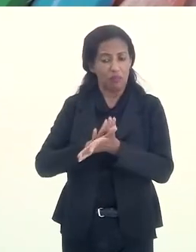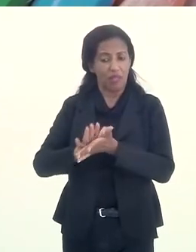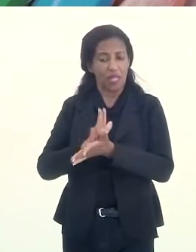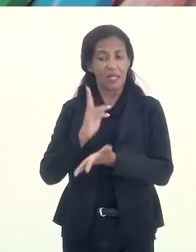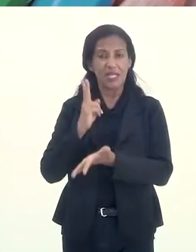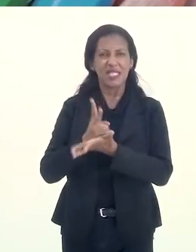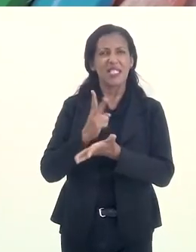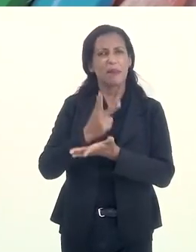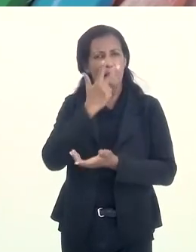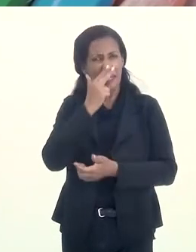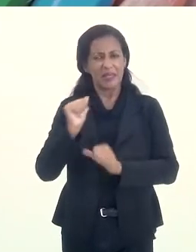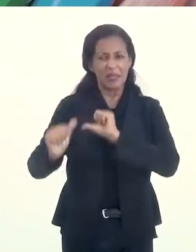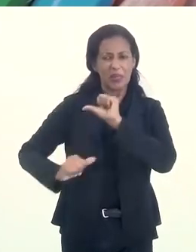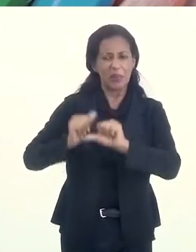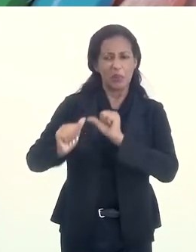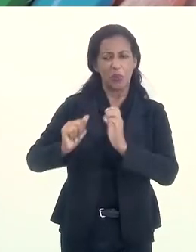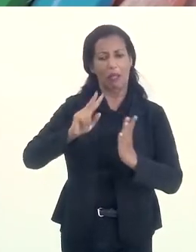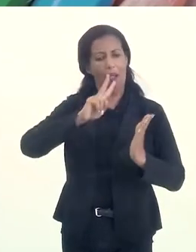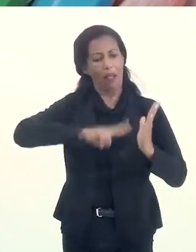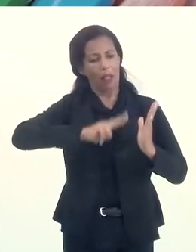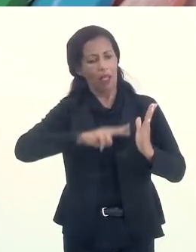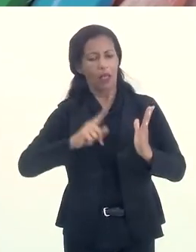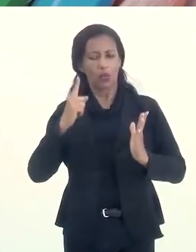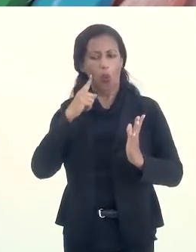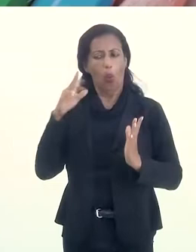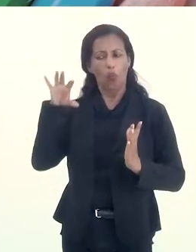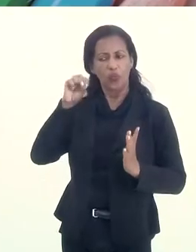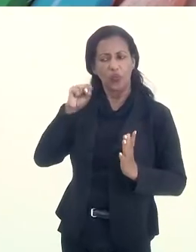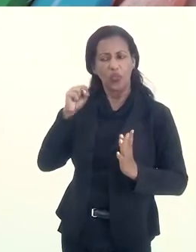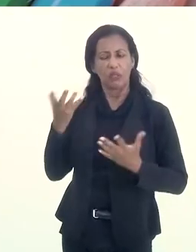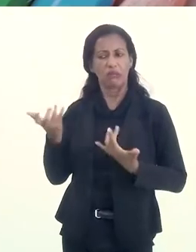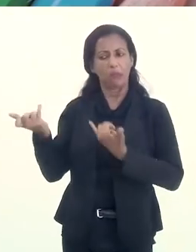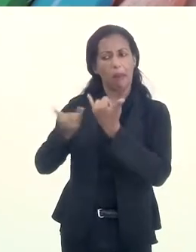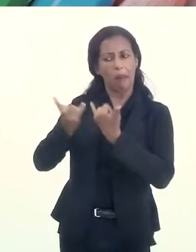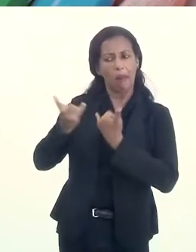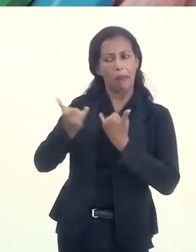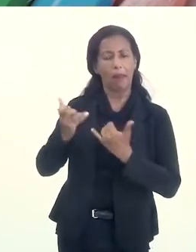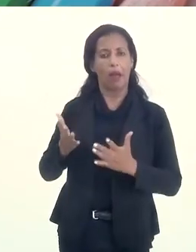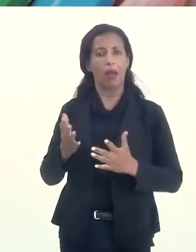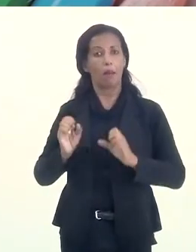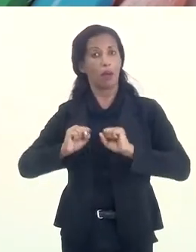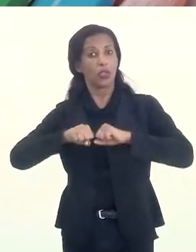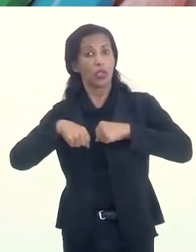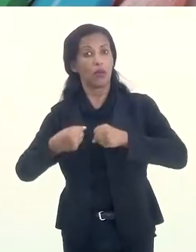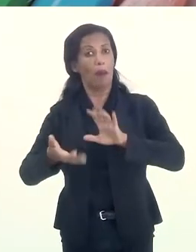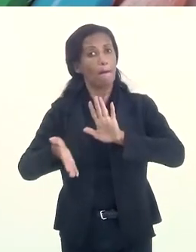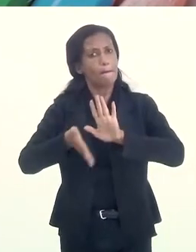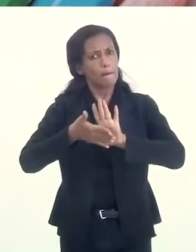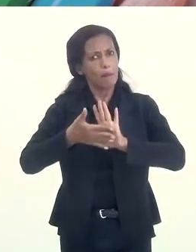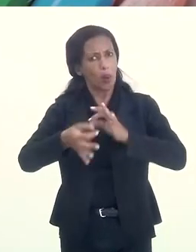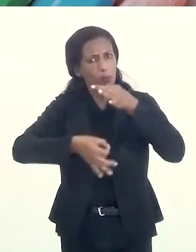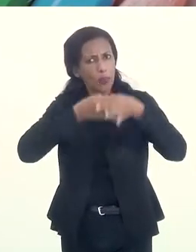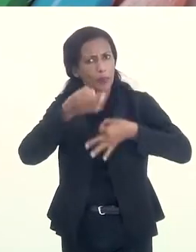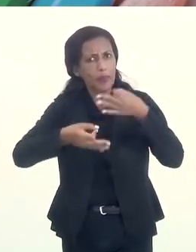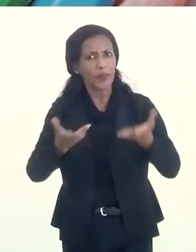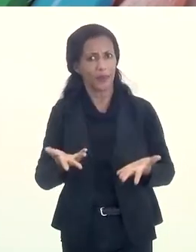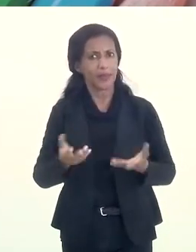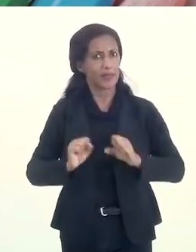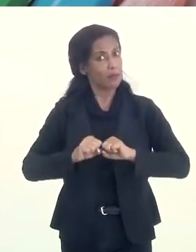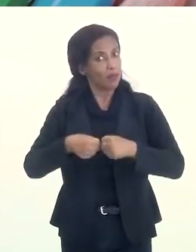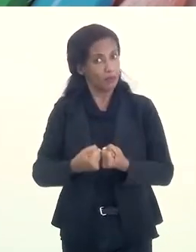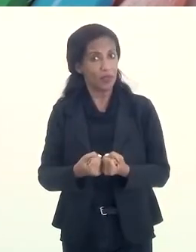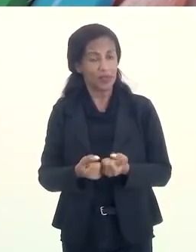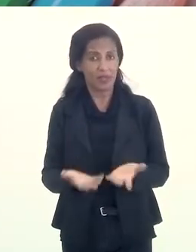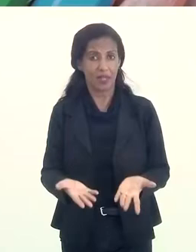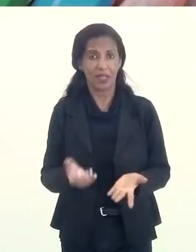nada, né? Porque a sempre muda ouvindo, lendo, trocando, mas se for para não mudar nada, pelo menos reforçar os próprios argumentos.